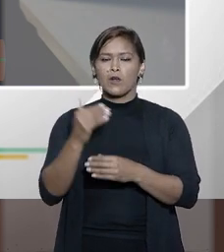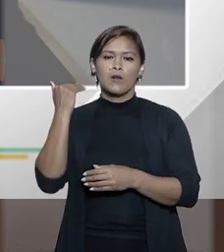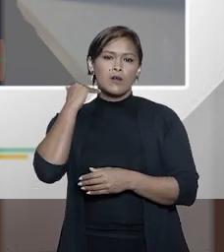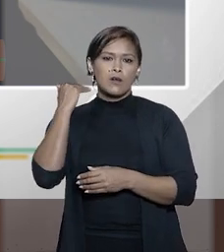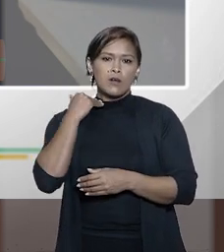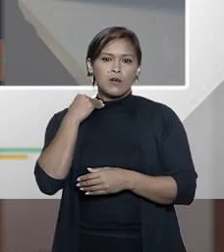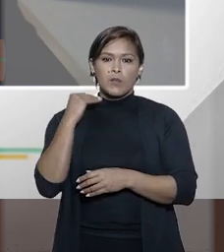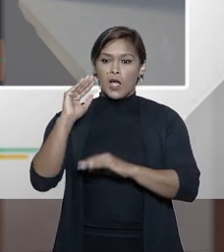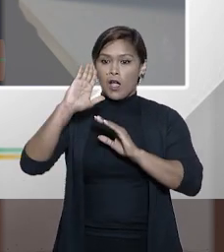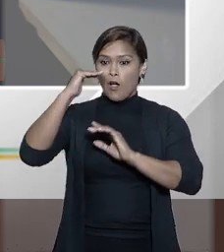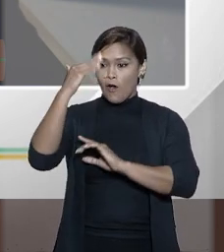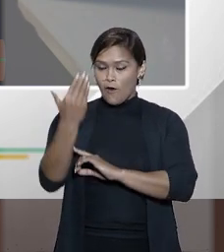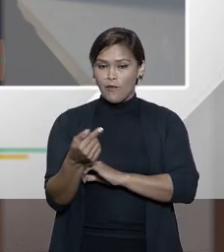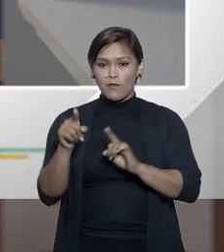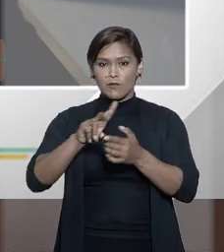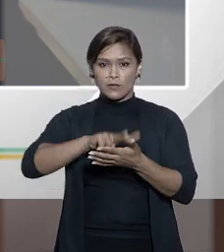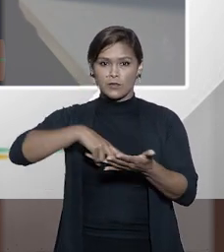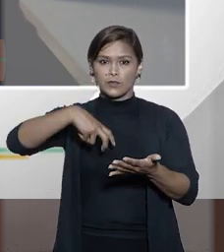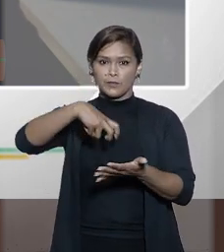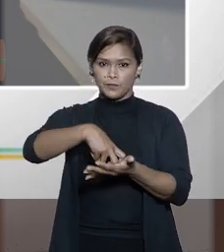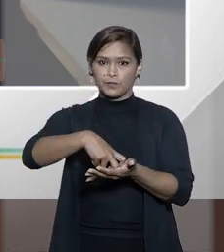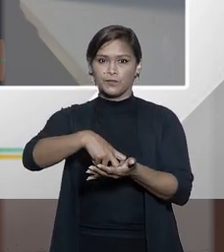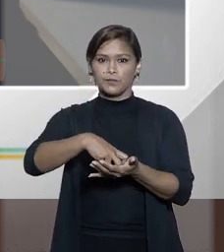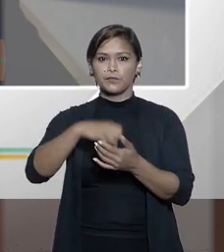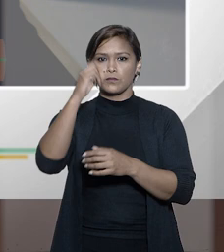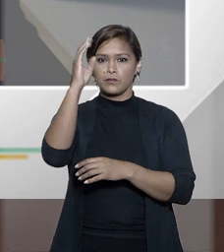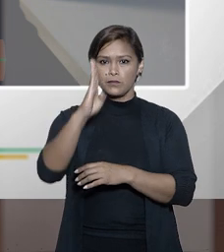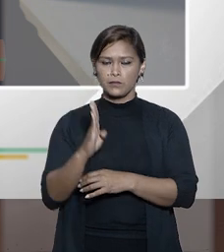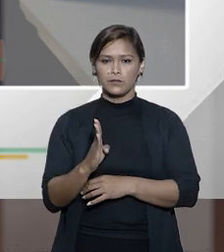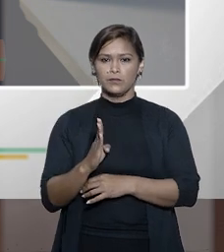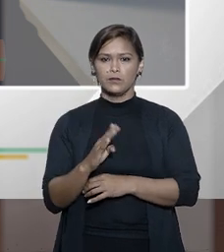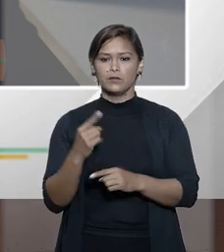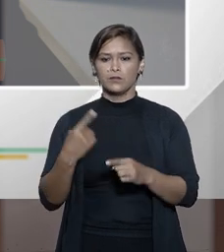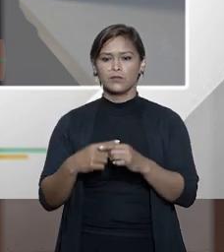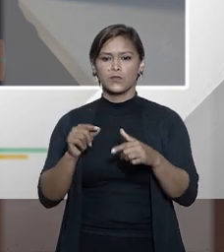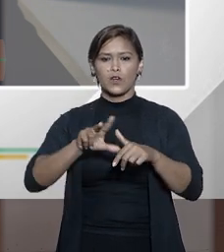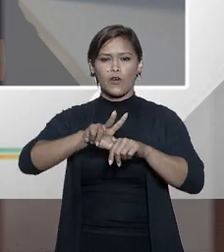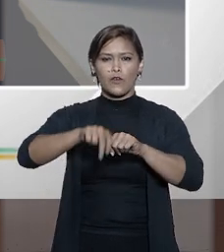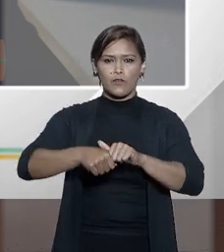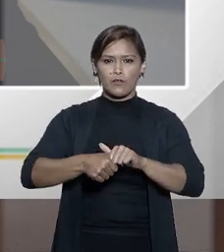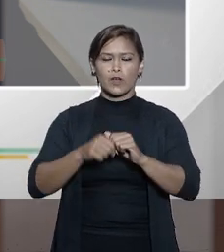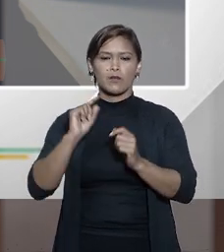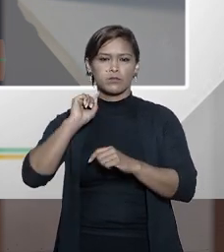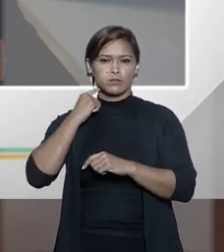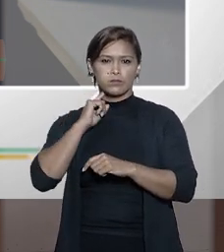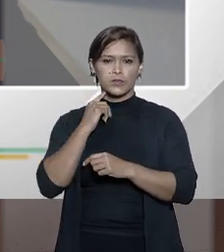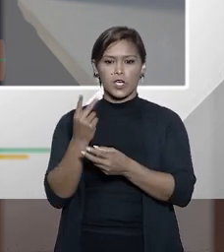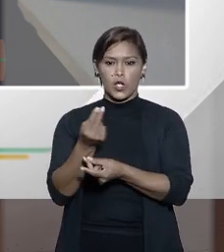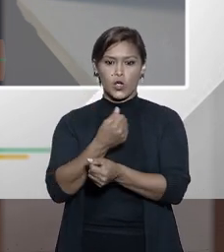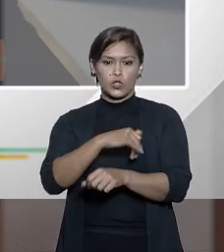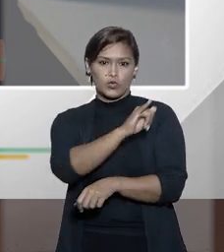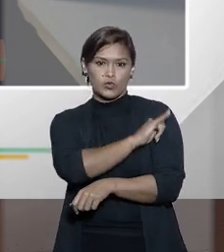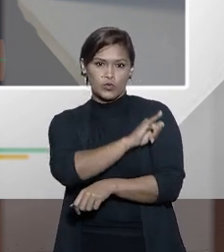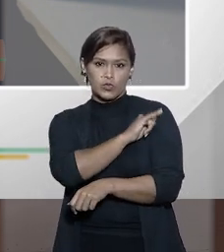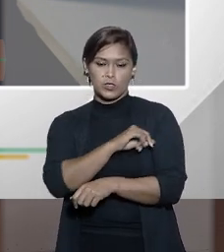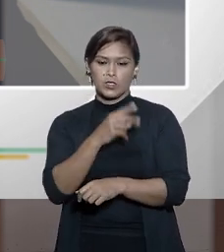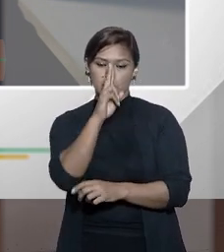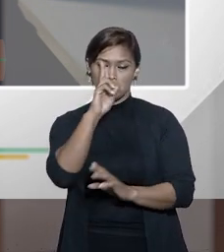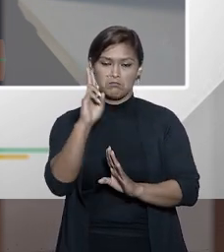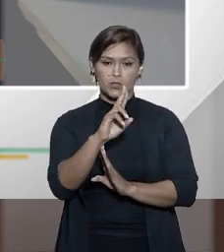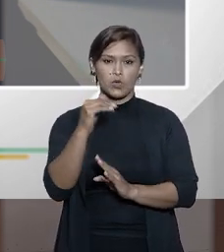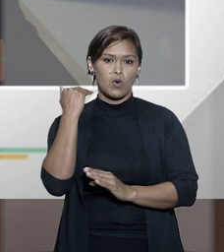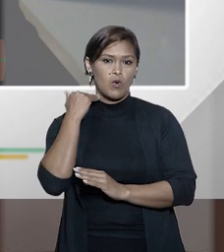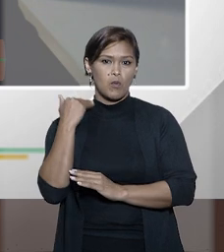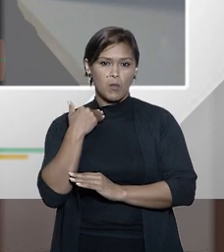banqueiro famoso que foi condenado no Brasil por fraudes financeiras condenado pela justiça do Rio de Janeiro dono de um banco